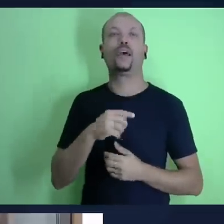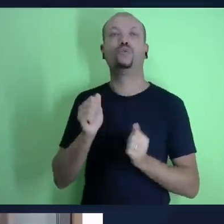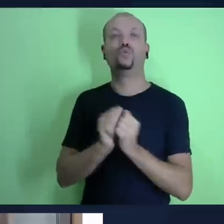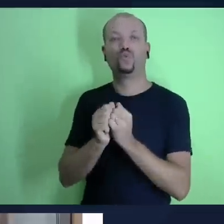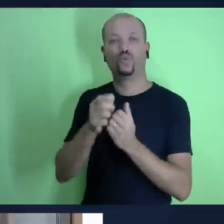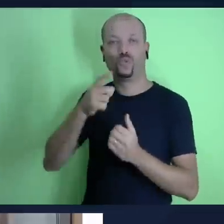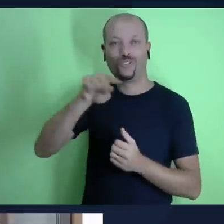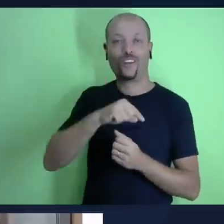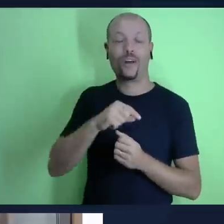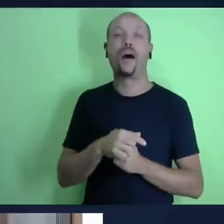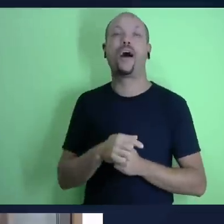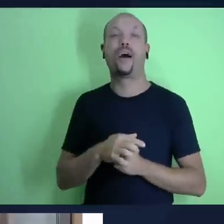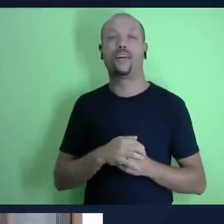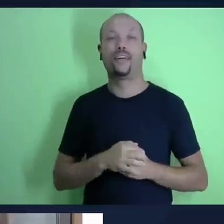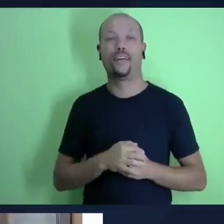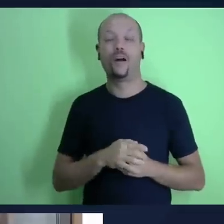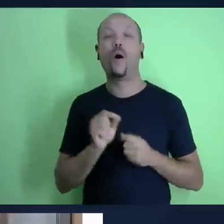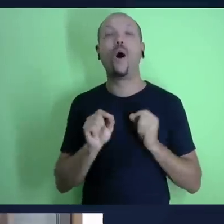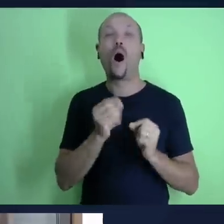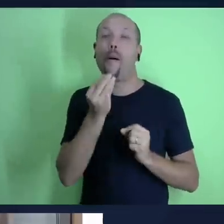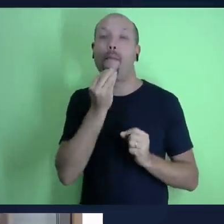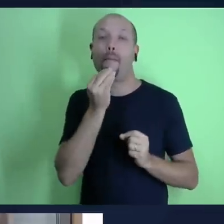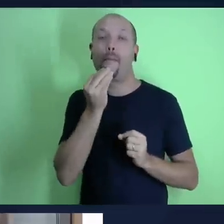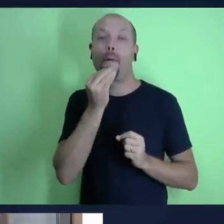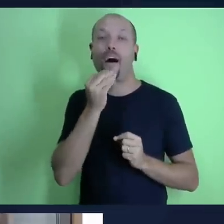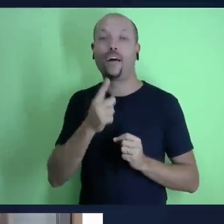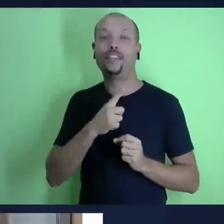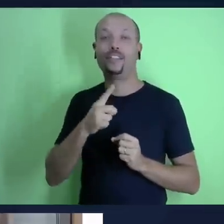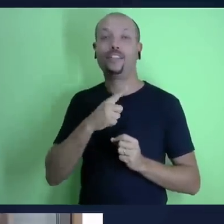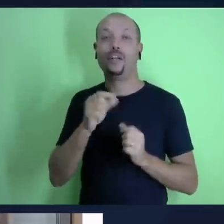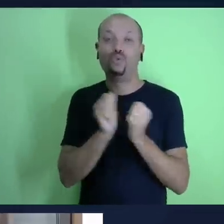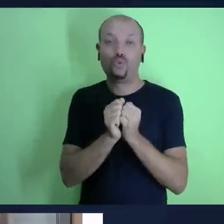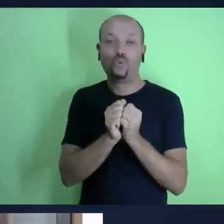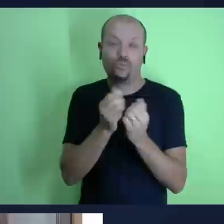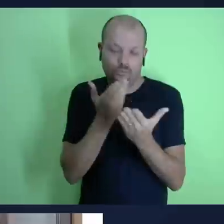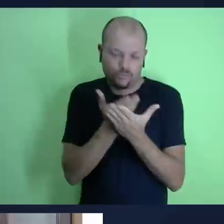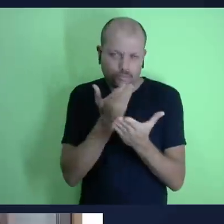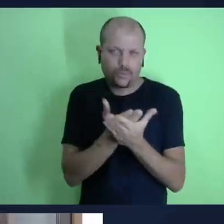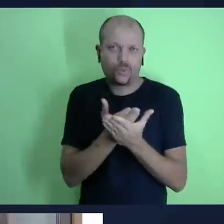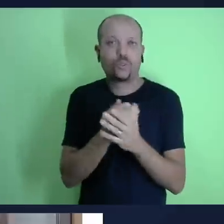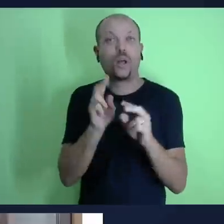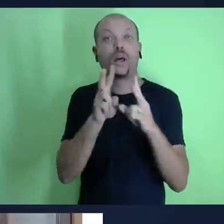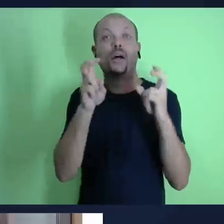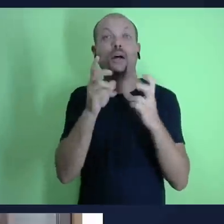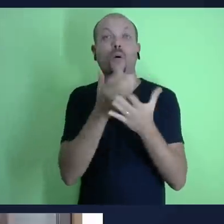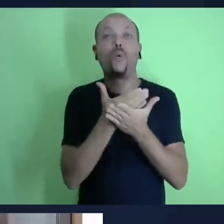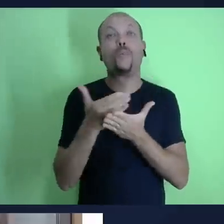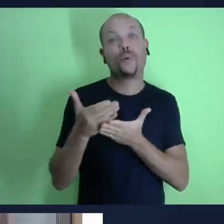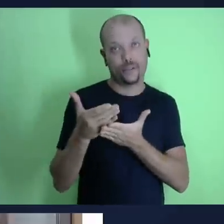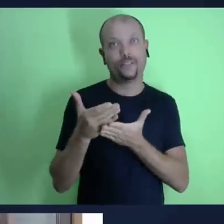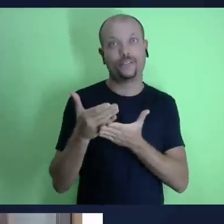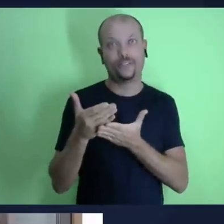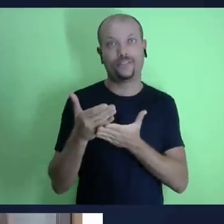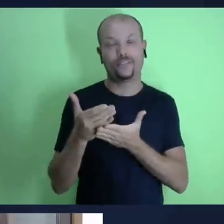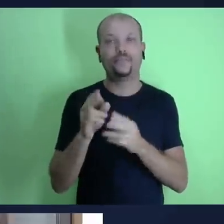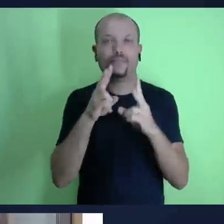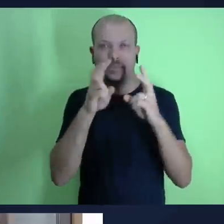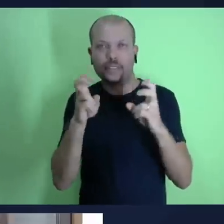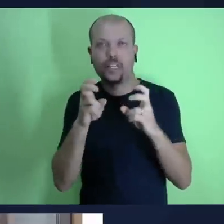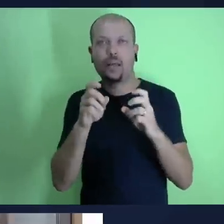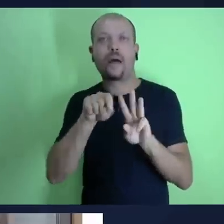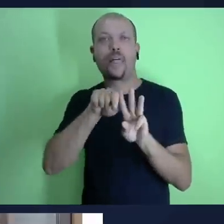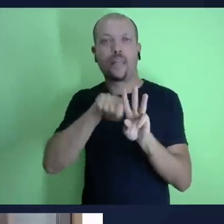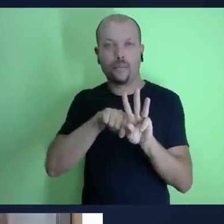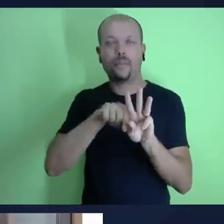semana eu tenho aqui conosco o privilégio de receber mais uma vez para abrir o tema